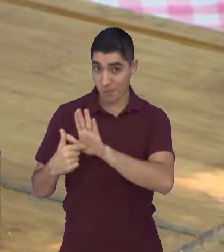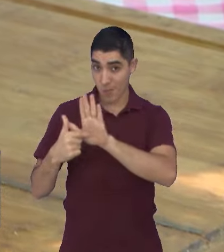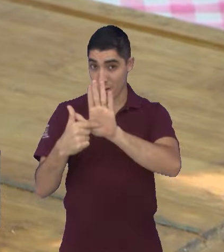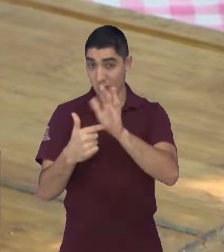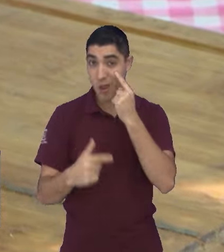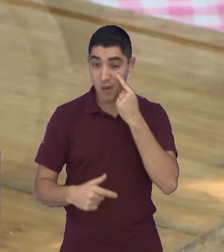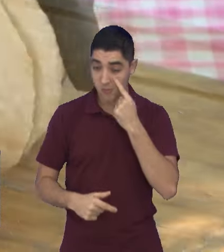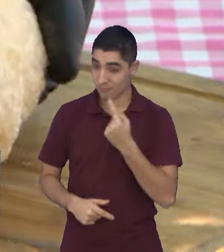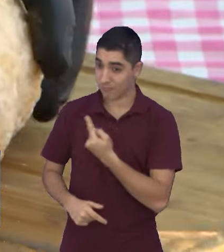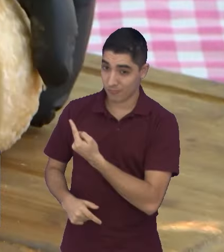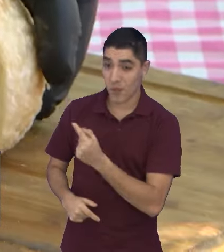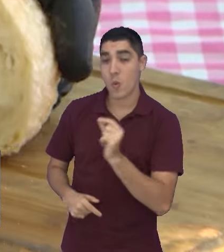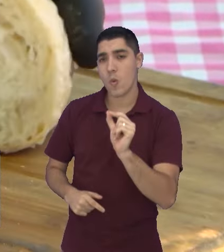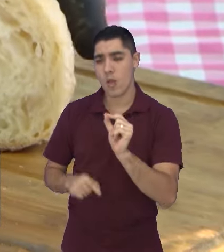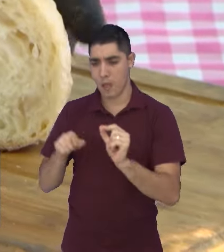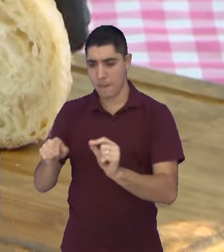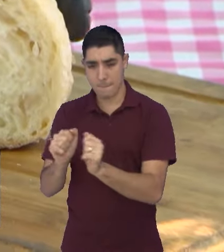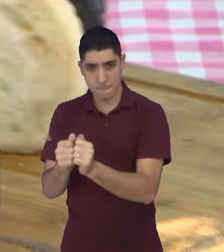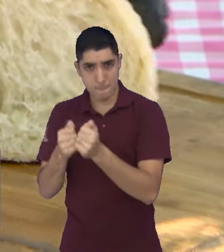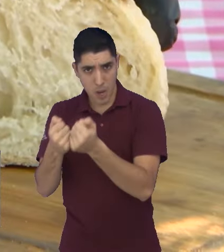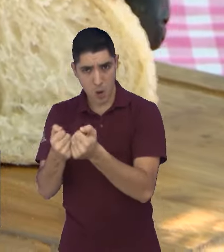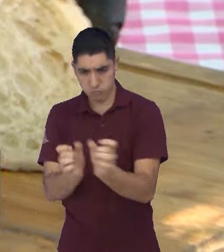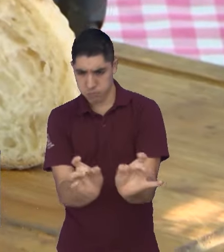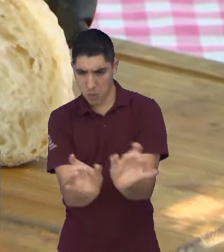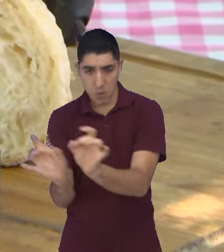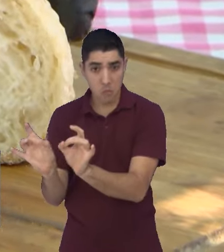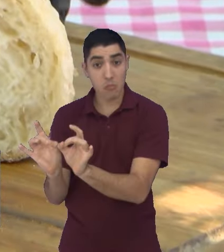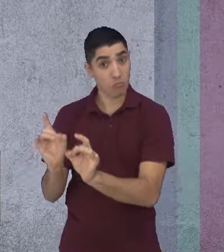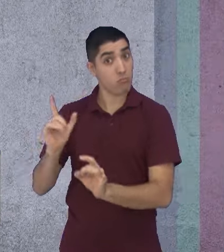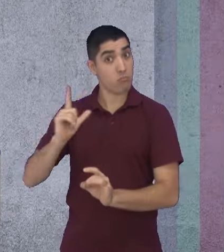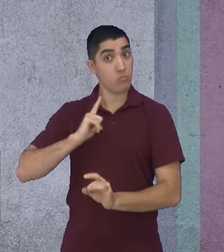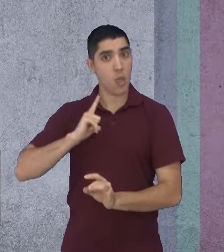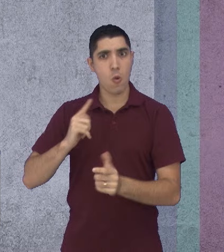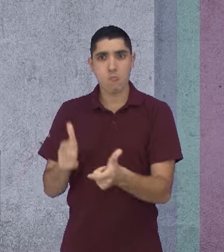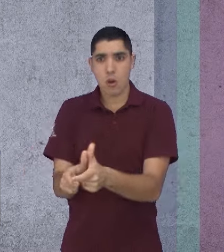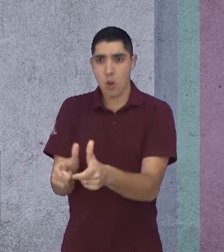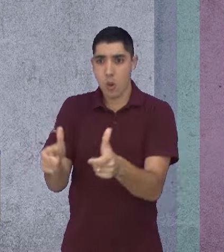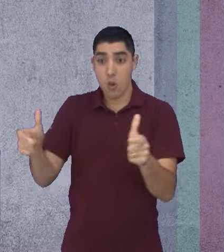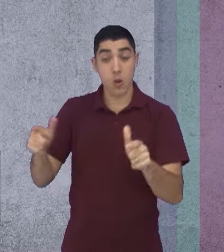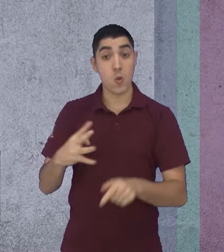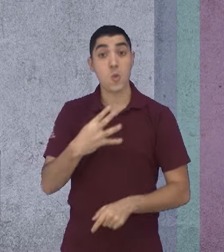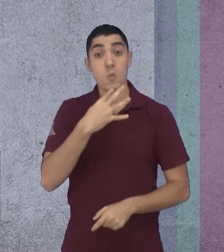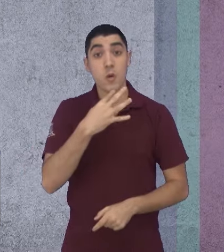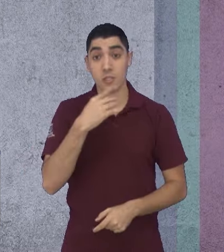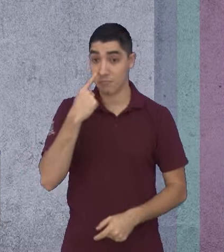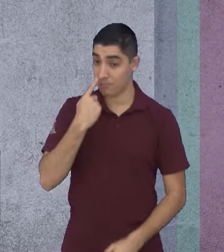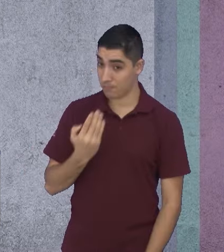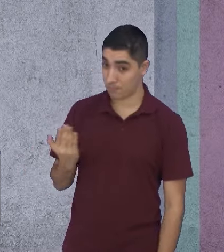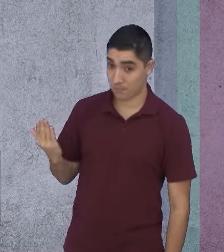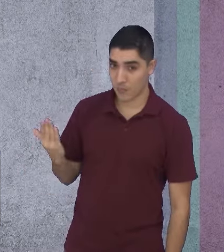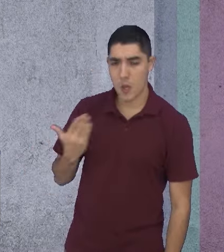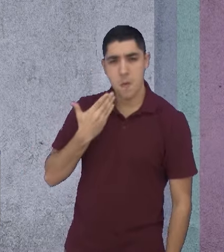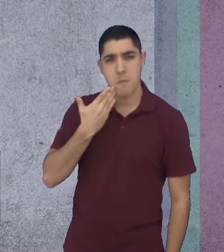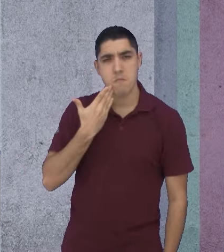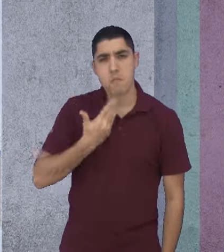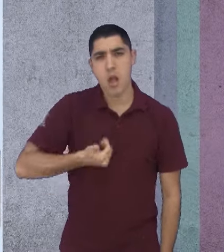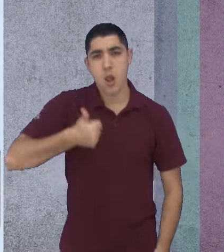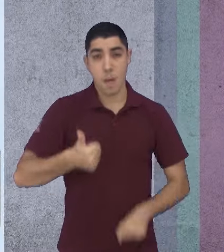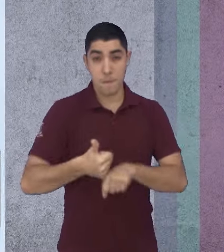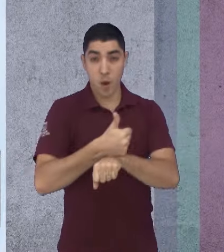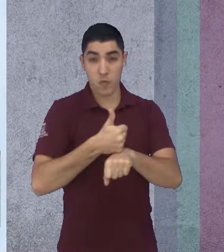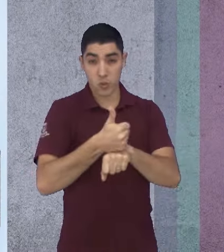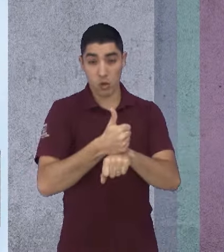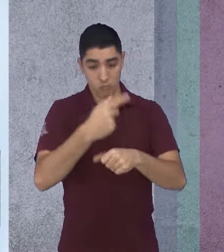como o mercado de pães artesanais ganha força na região e também conhecer a história de um dos melhores profissionais do Brasil,